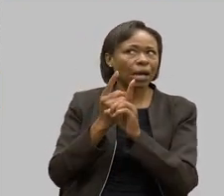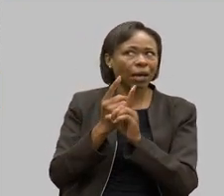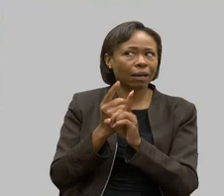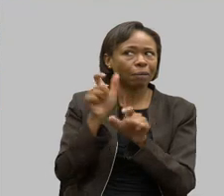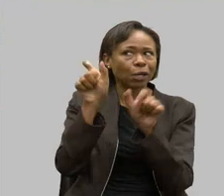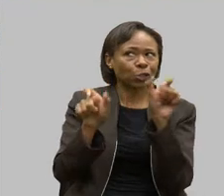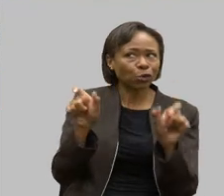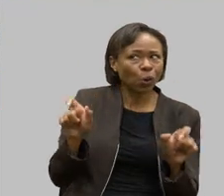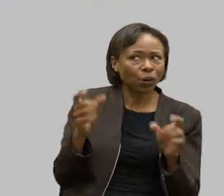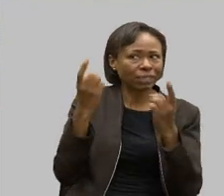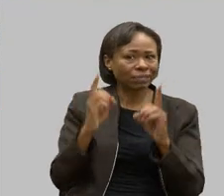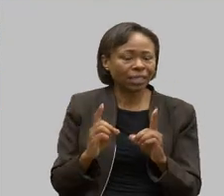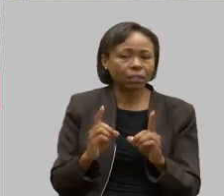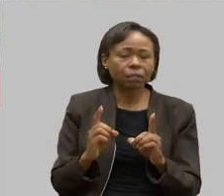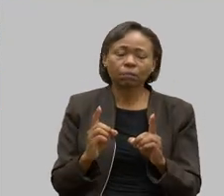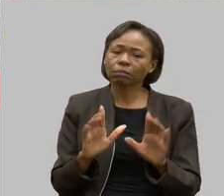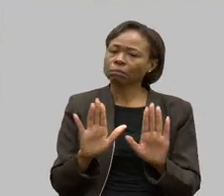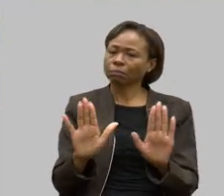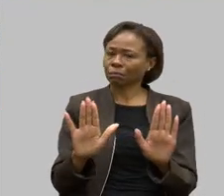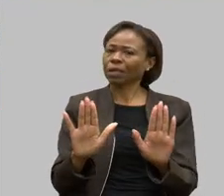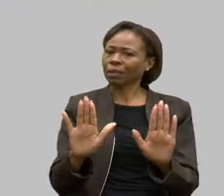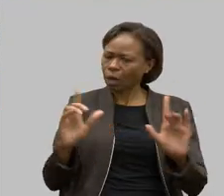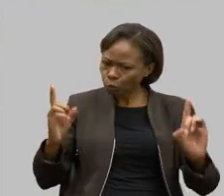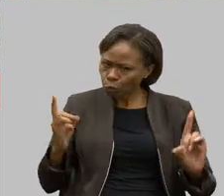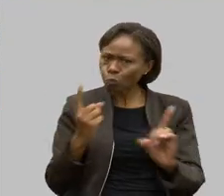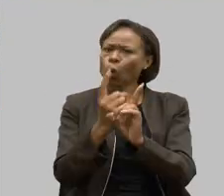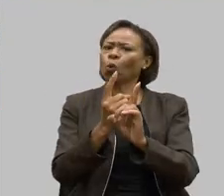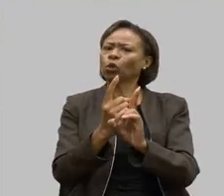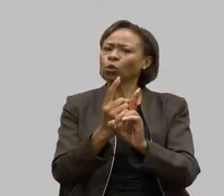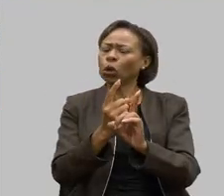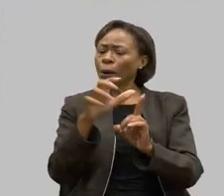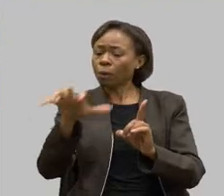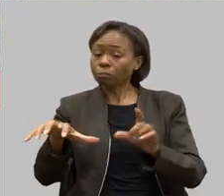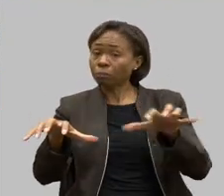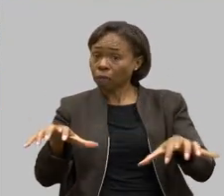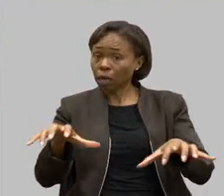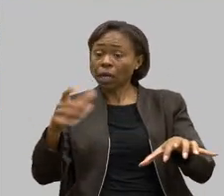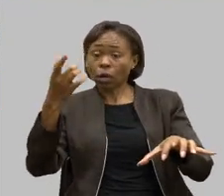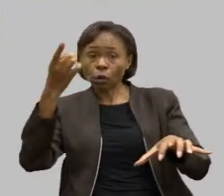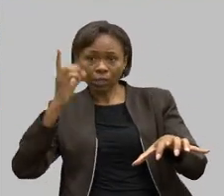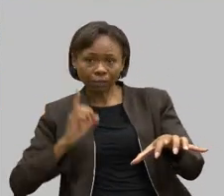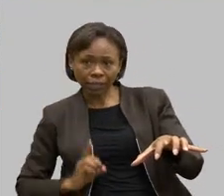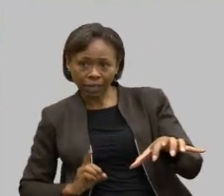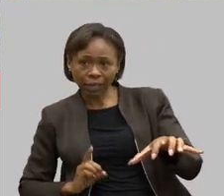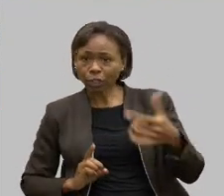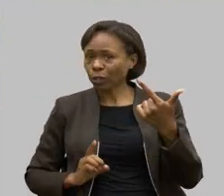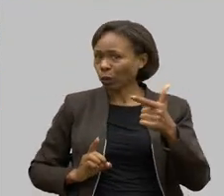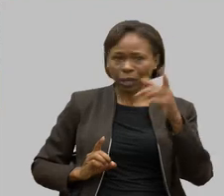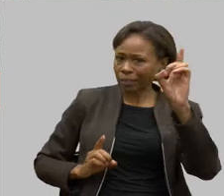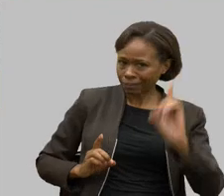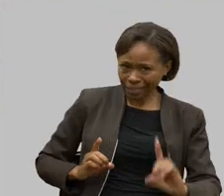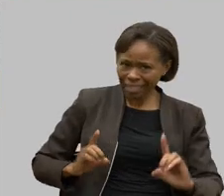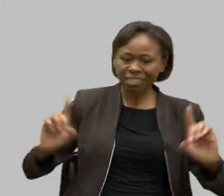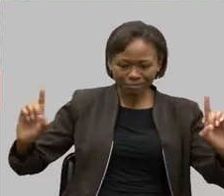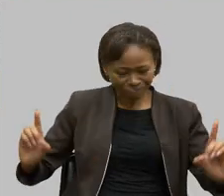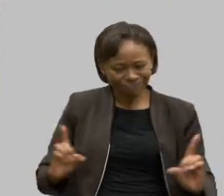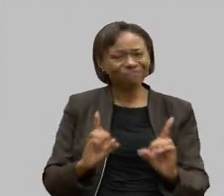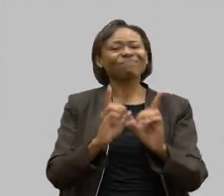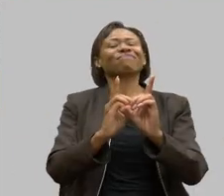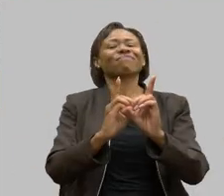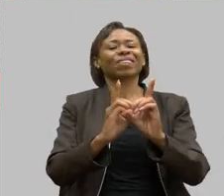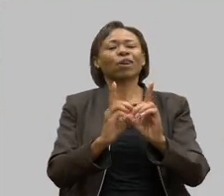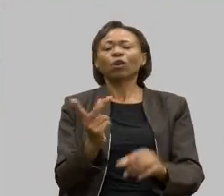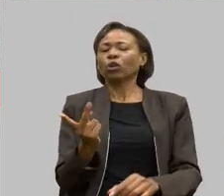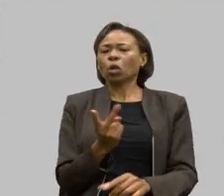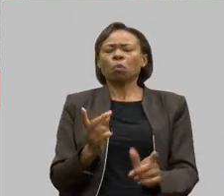o contrário. Nós queremos promover esse encontro, então, esse momento em que pessoas com e sem deficiência podem usufruir e fruir da mesma programação